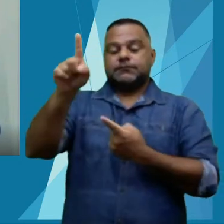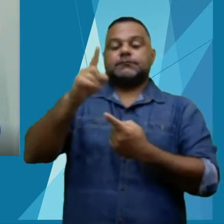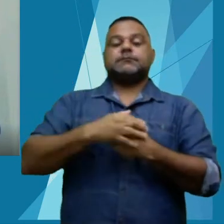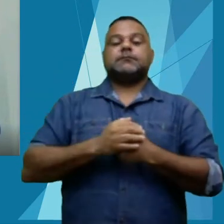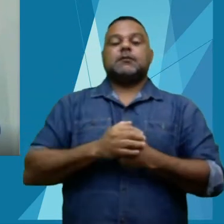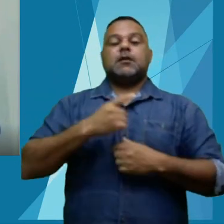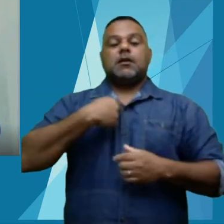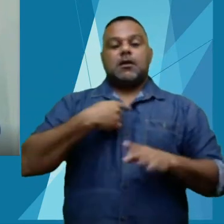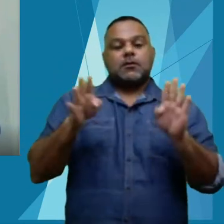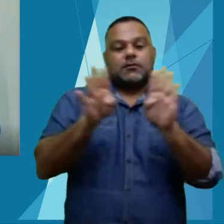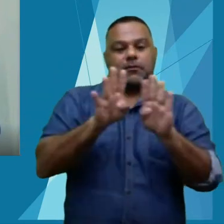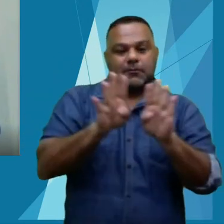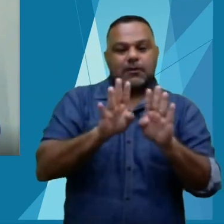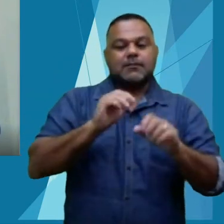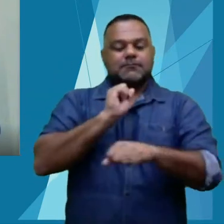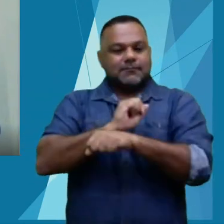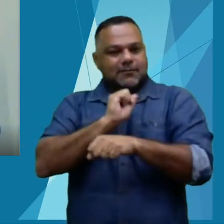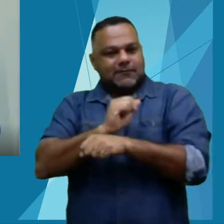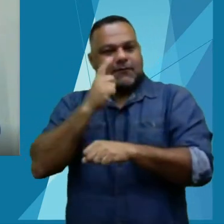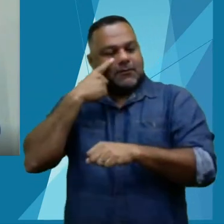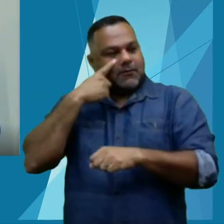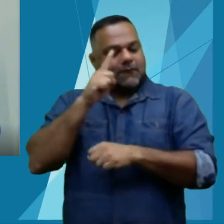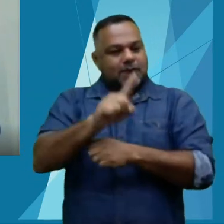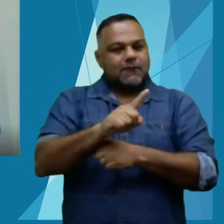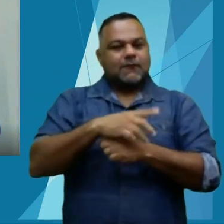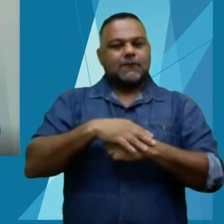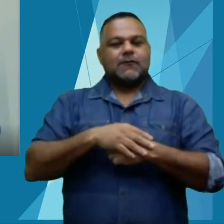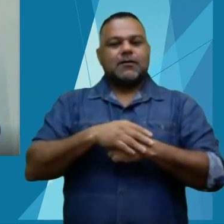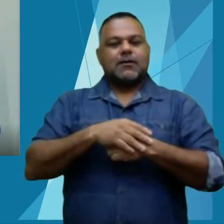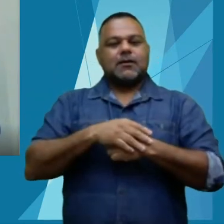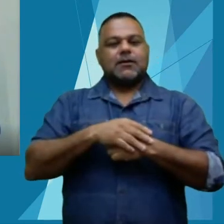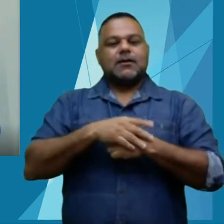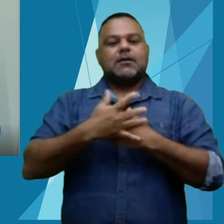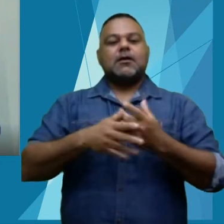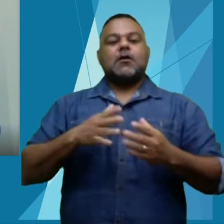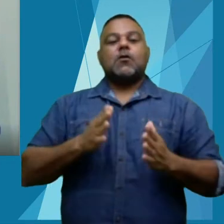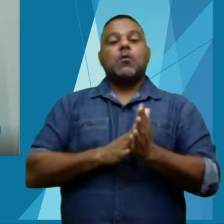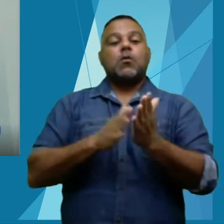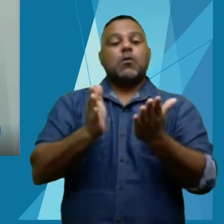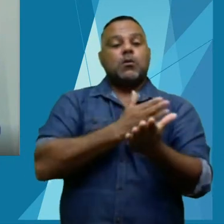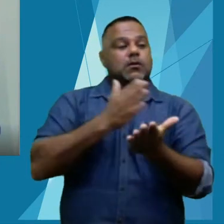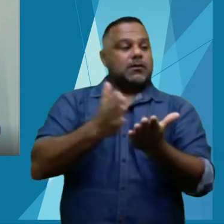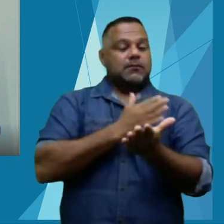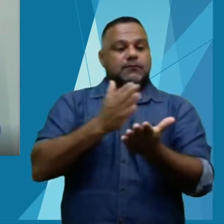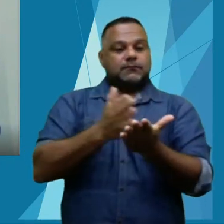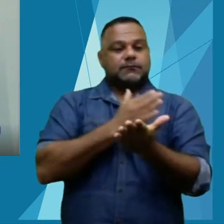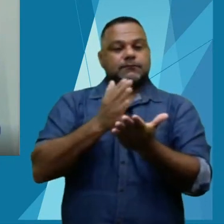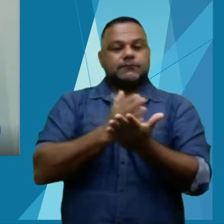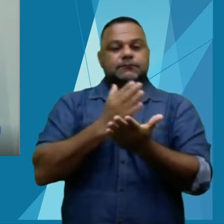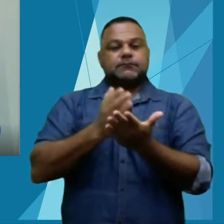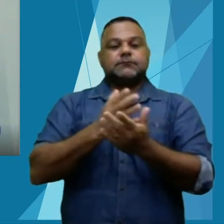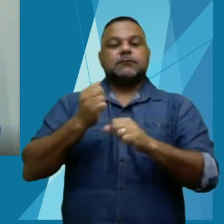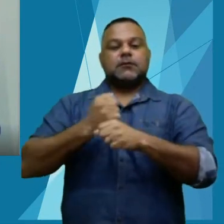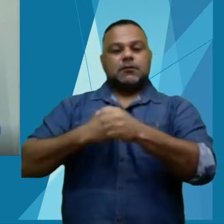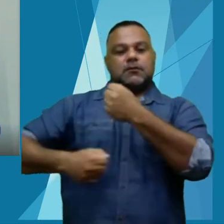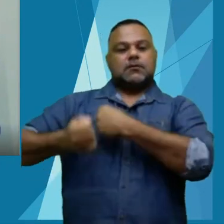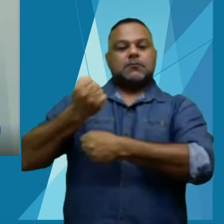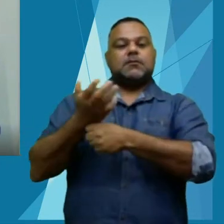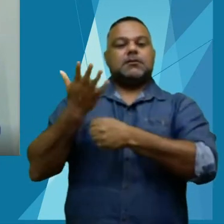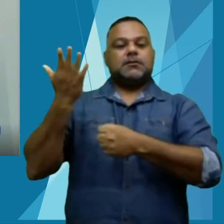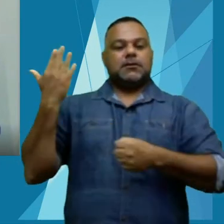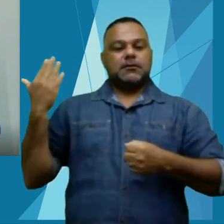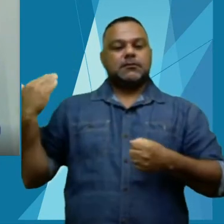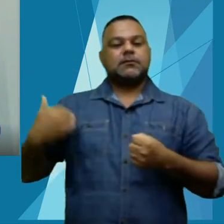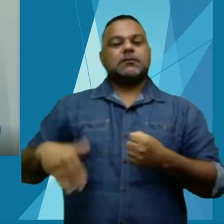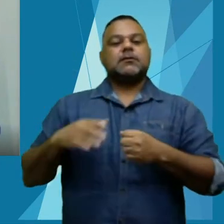daqui a pouquinho vocês vão ver, lanço o livro que, no ano passado, foi lançado no